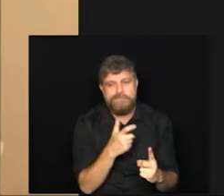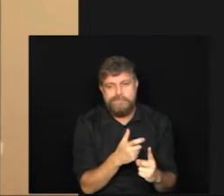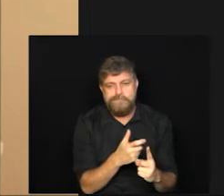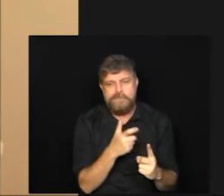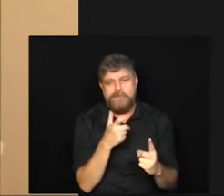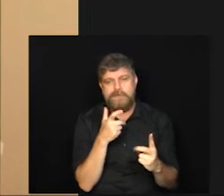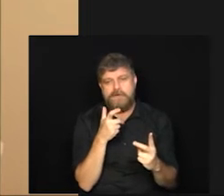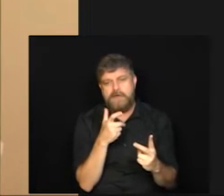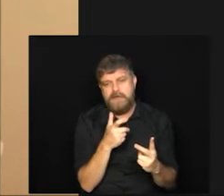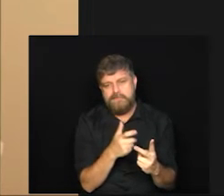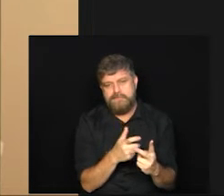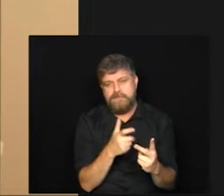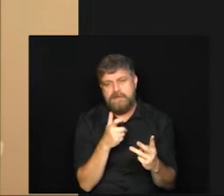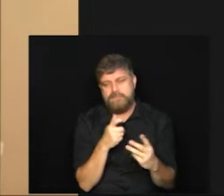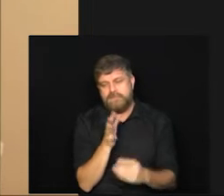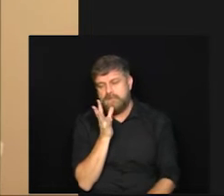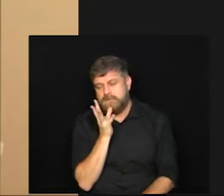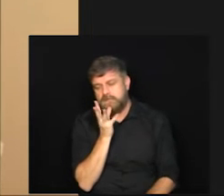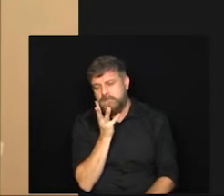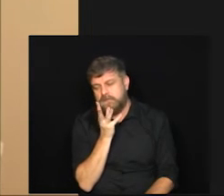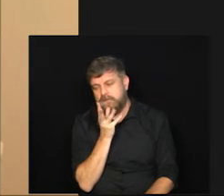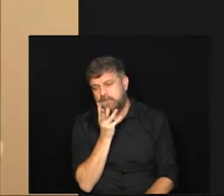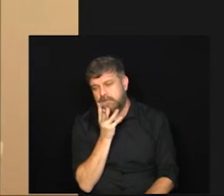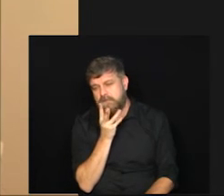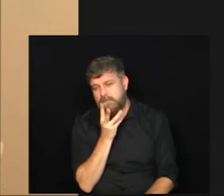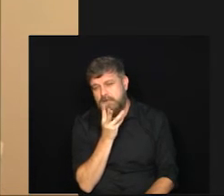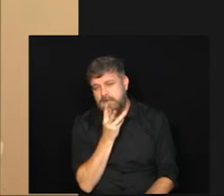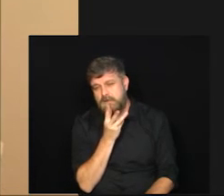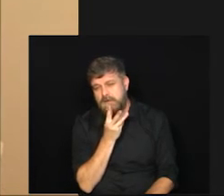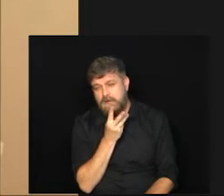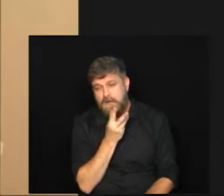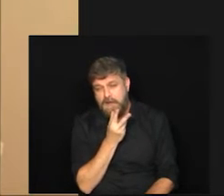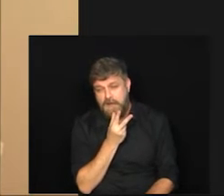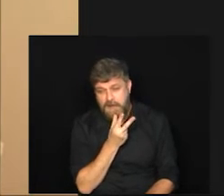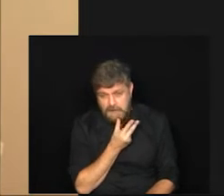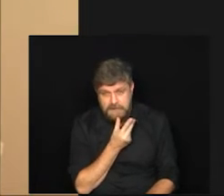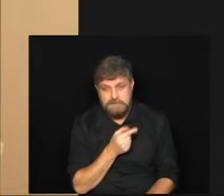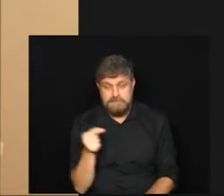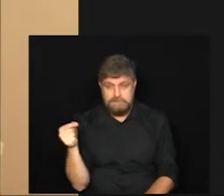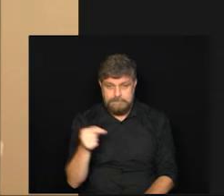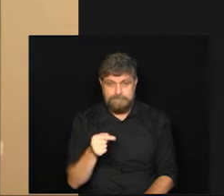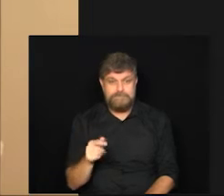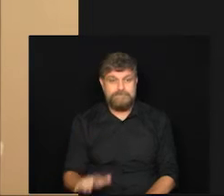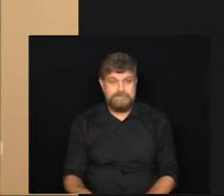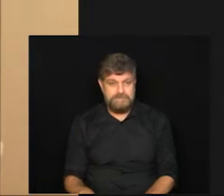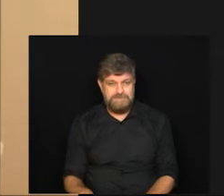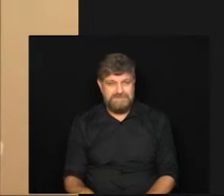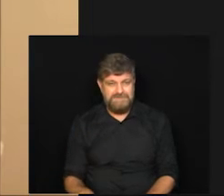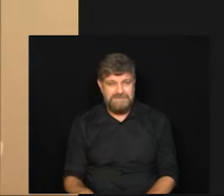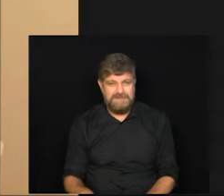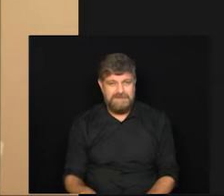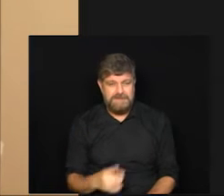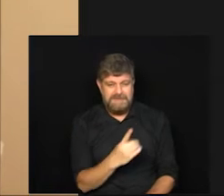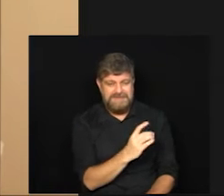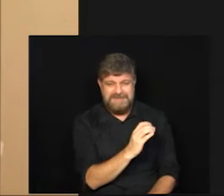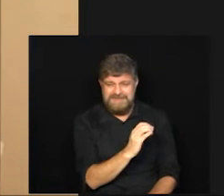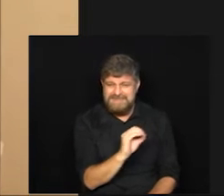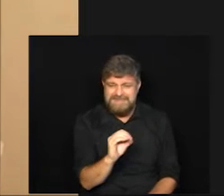muito aquém do que a gente gostaria e isso faz com que a cada 100